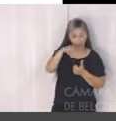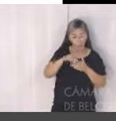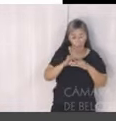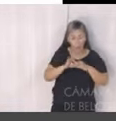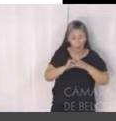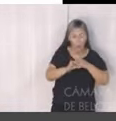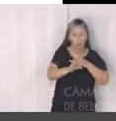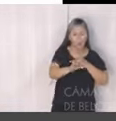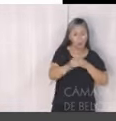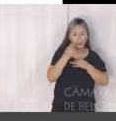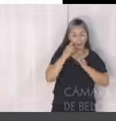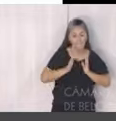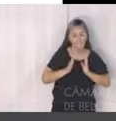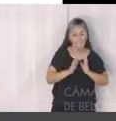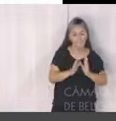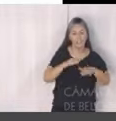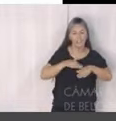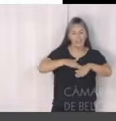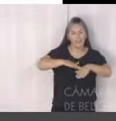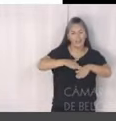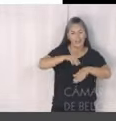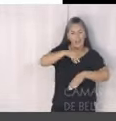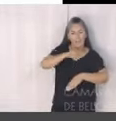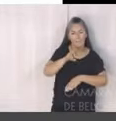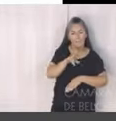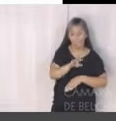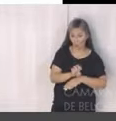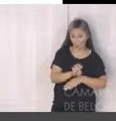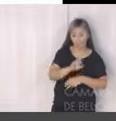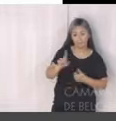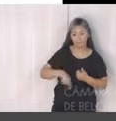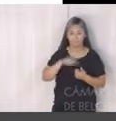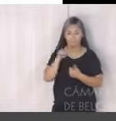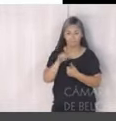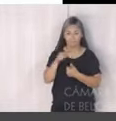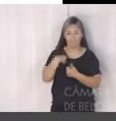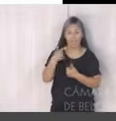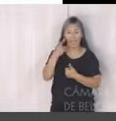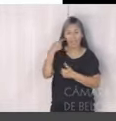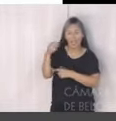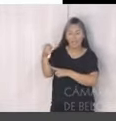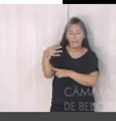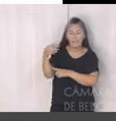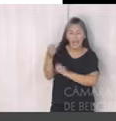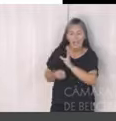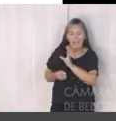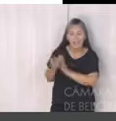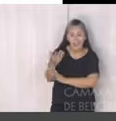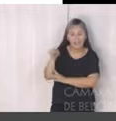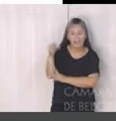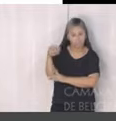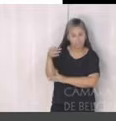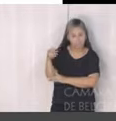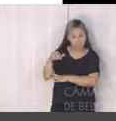Laboratório de Inovação e Mobilidade. A implantação do sistema de sinalização de pedestres com sonoralização para garantir a